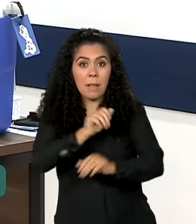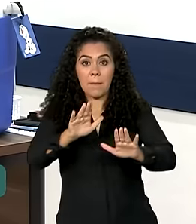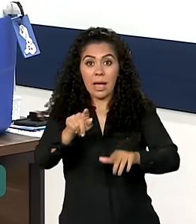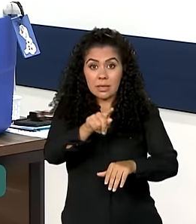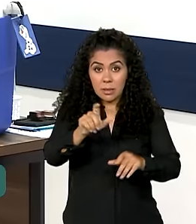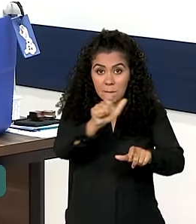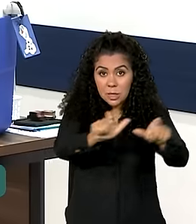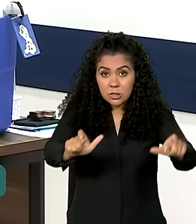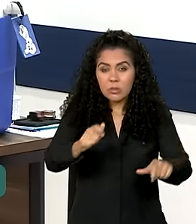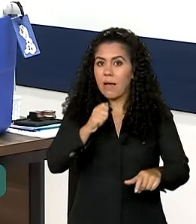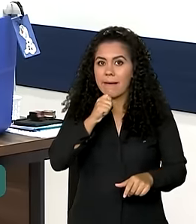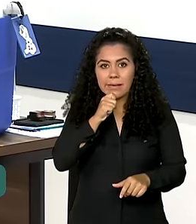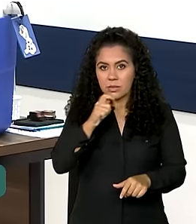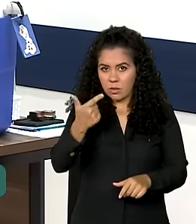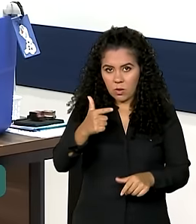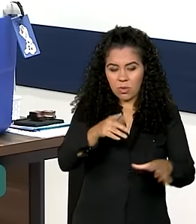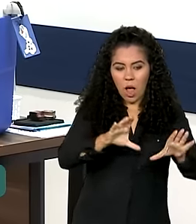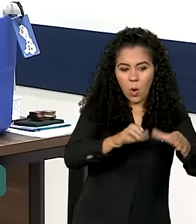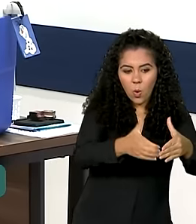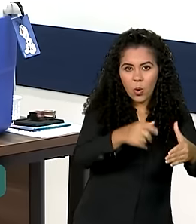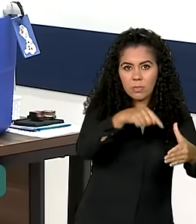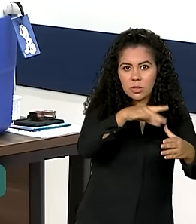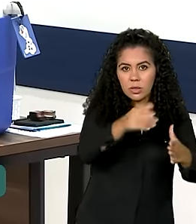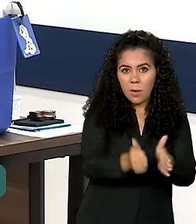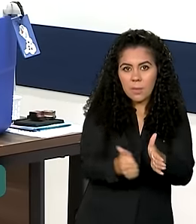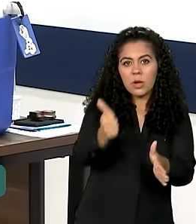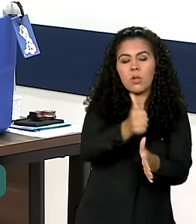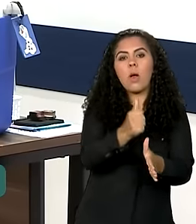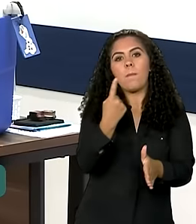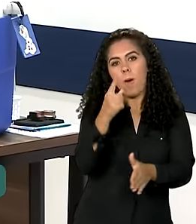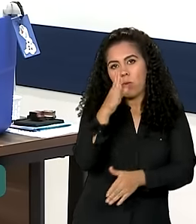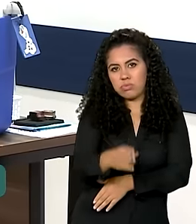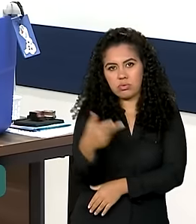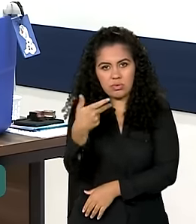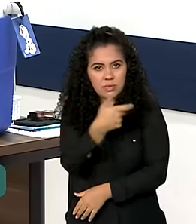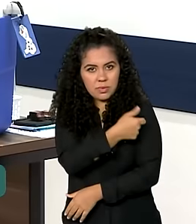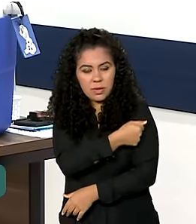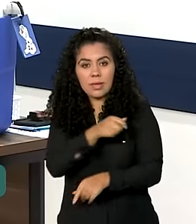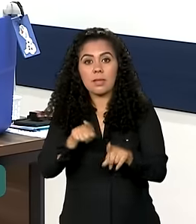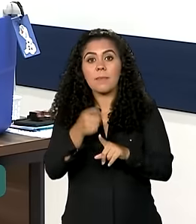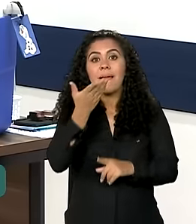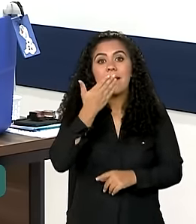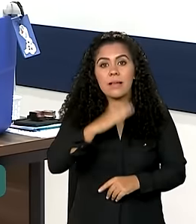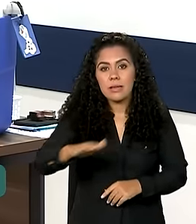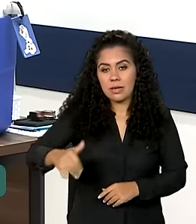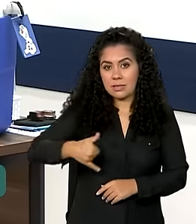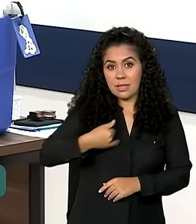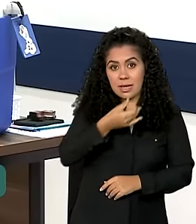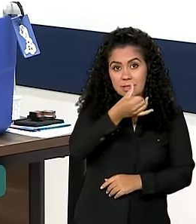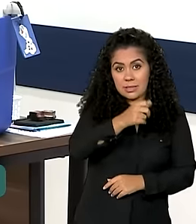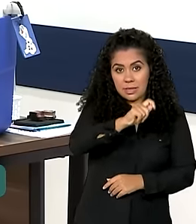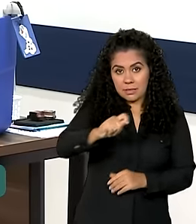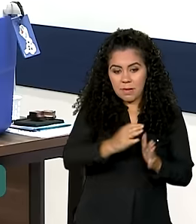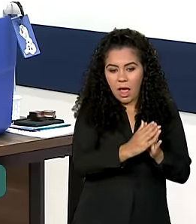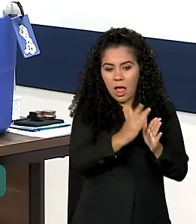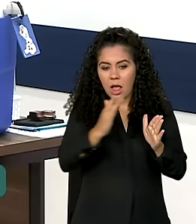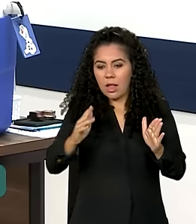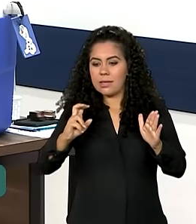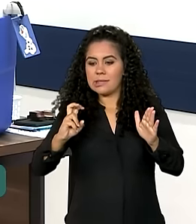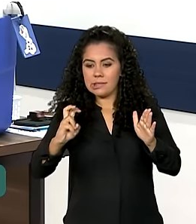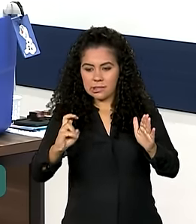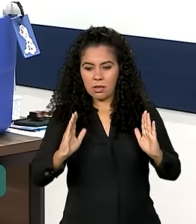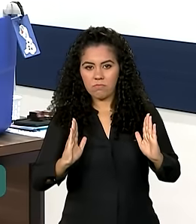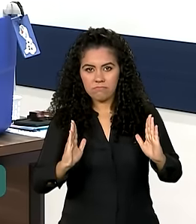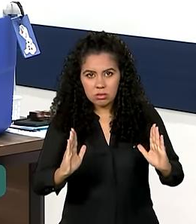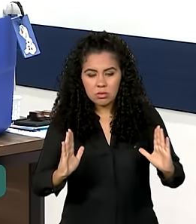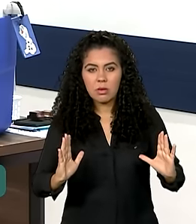prioritários podem receber uma dose do imunizante. E crianças de 6 meses a menores de 5 anos tiveram o imunizante